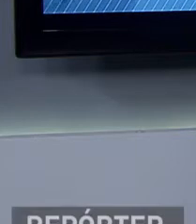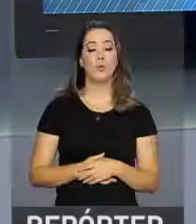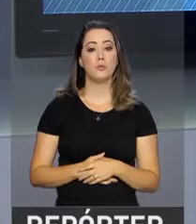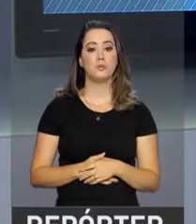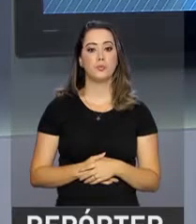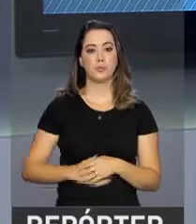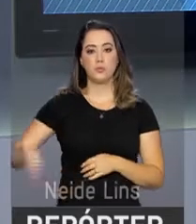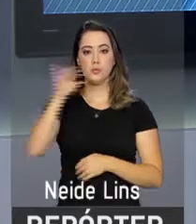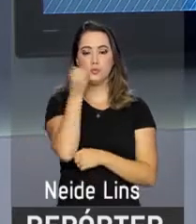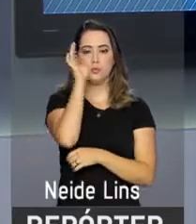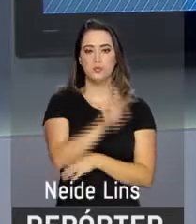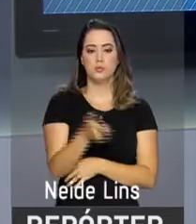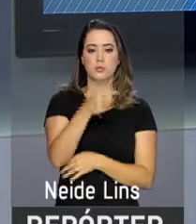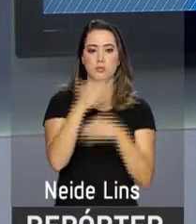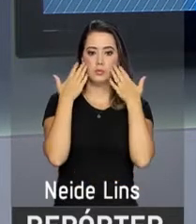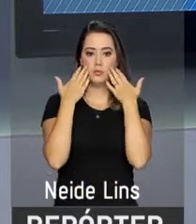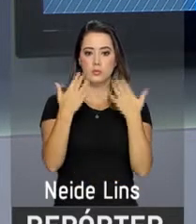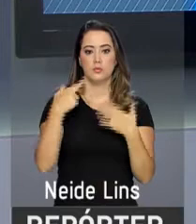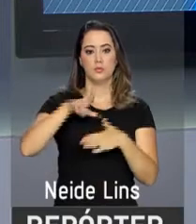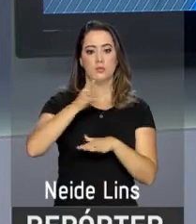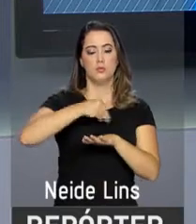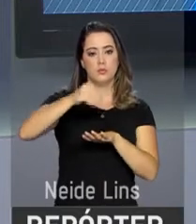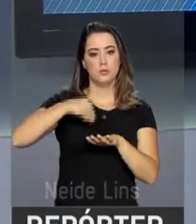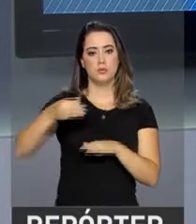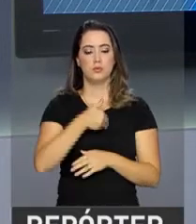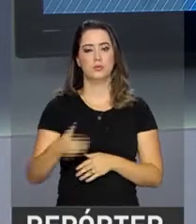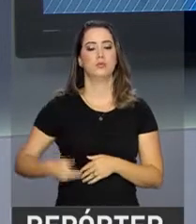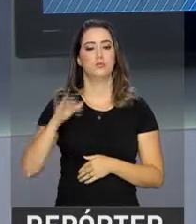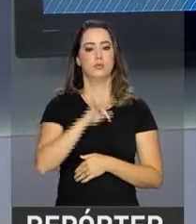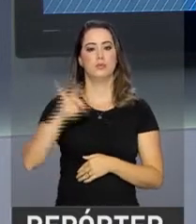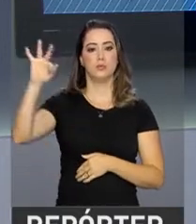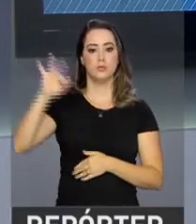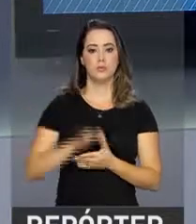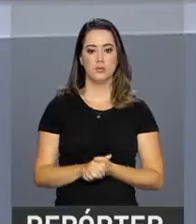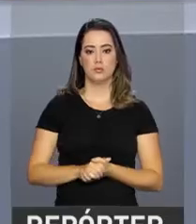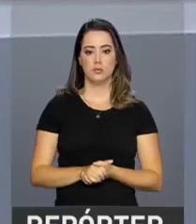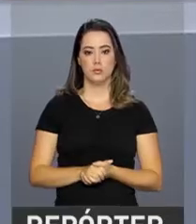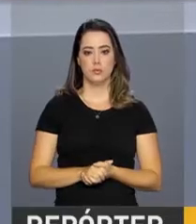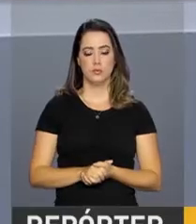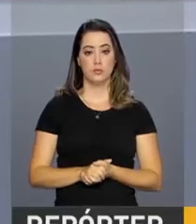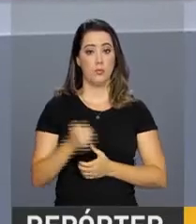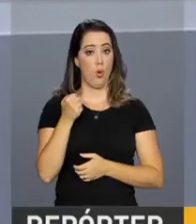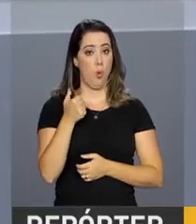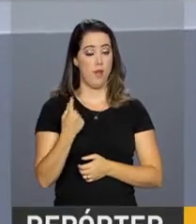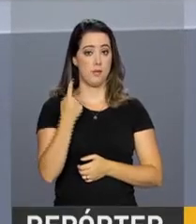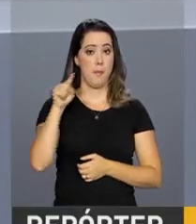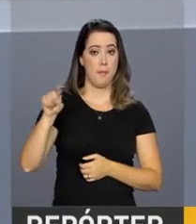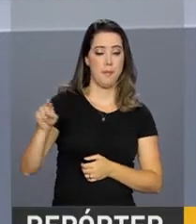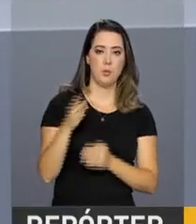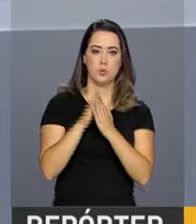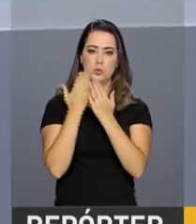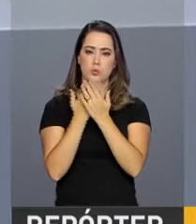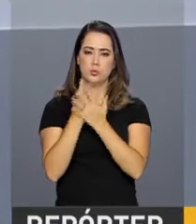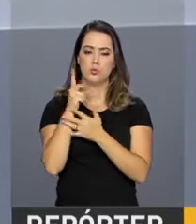Olá, boa tarde. Estamos de volta com o repórter NBR e as notícias do governo federal. Quase mil escolas de todo o